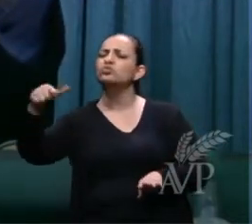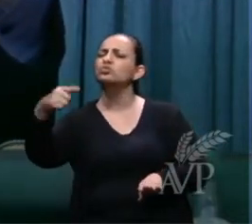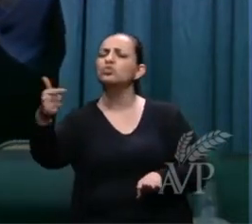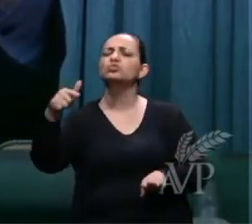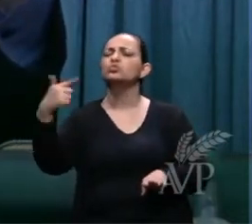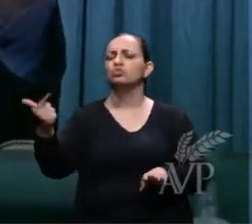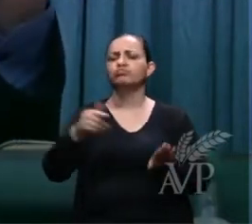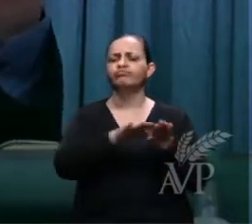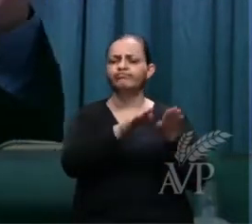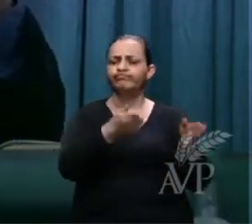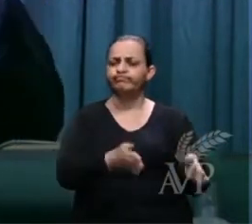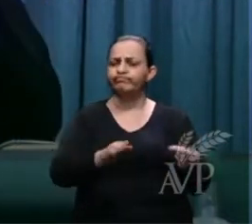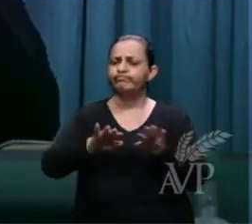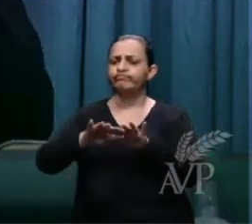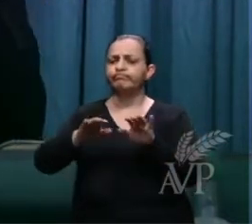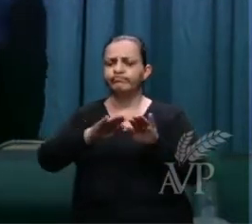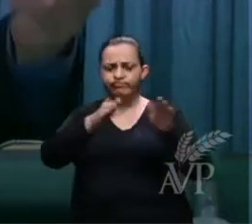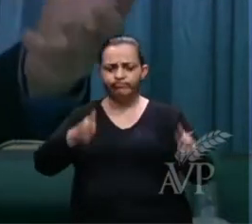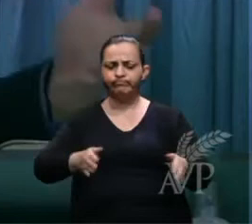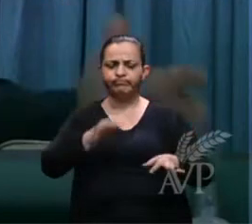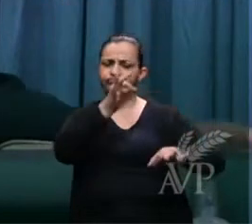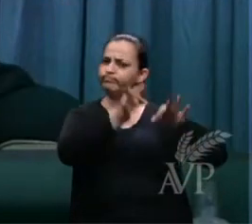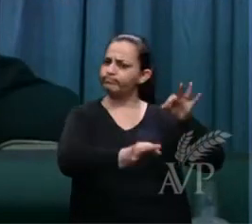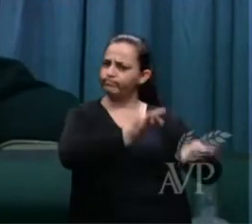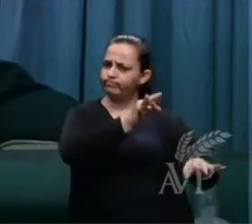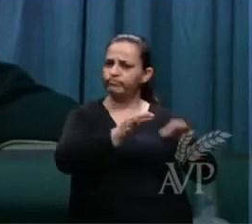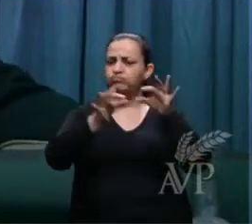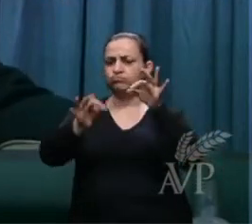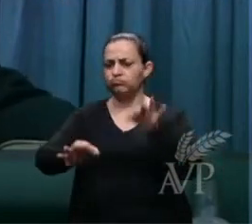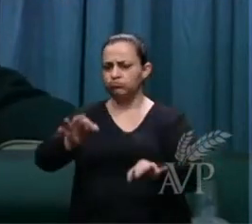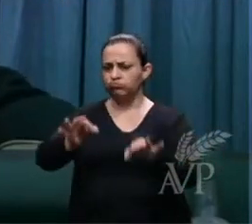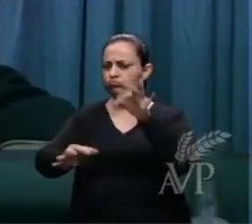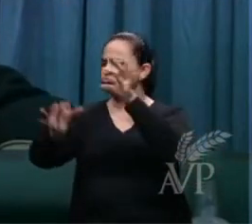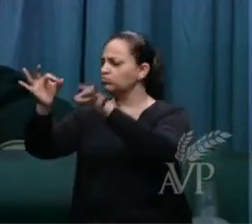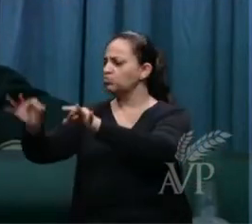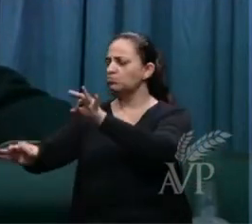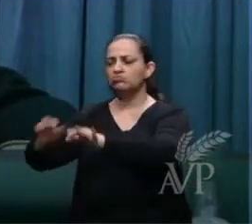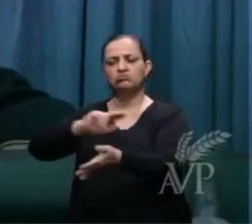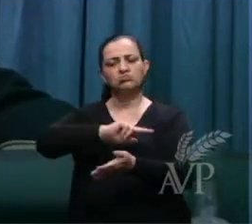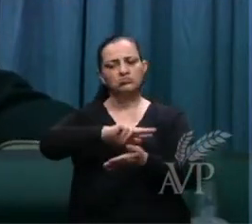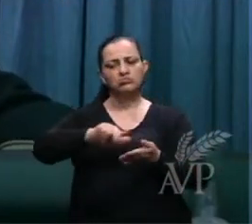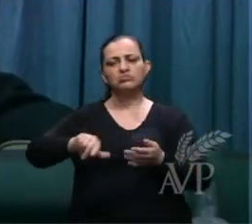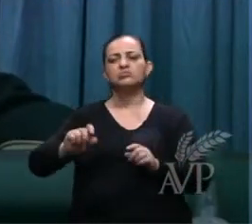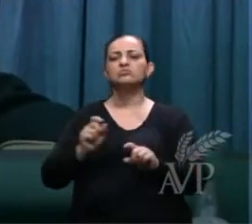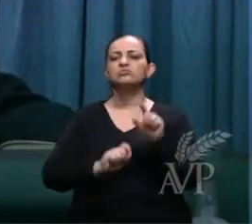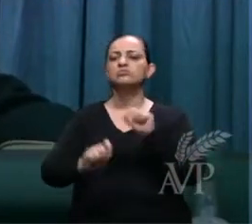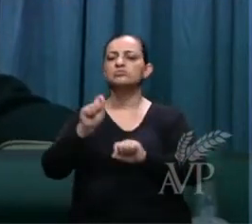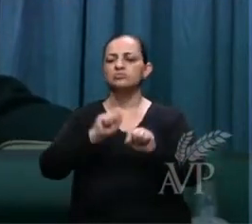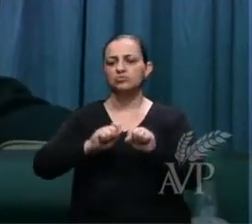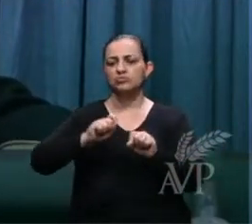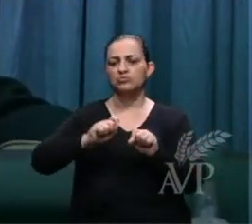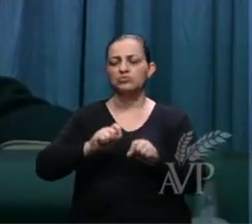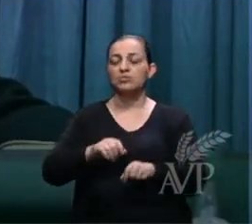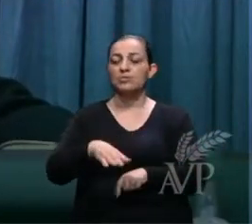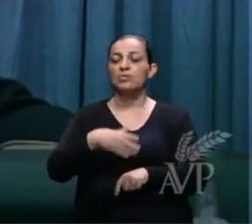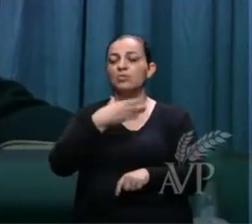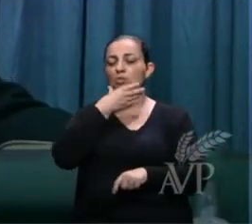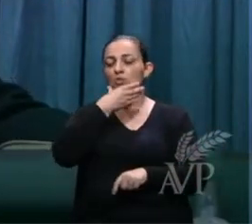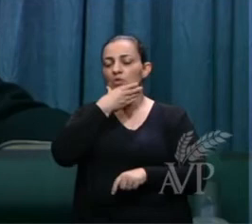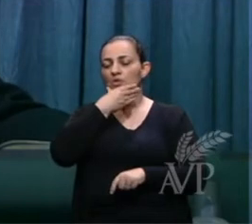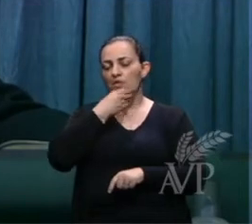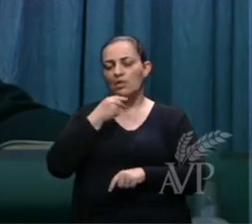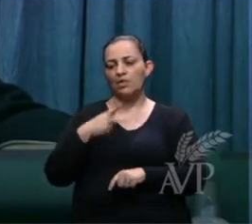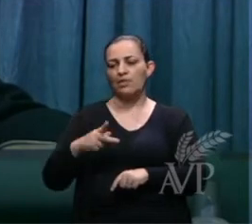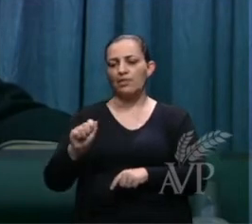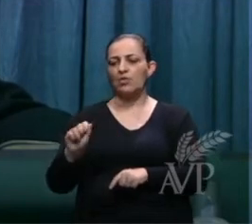daqueles que estarão julgando, que são os santos. Paulo nos diz em